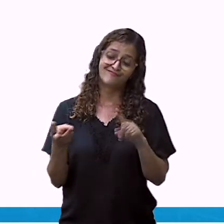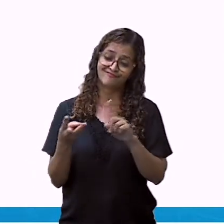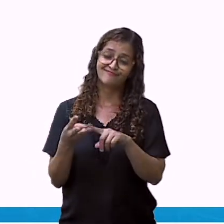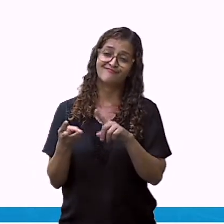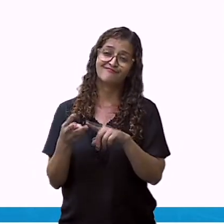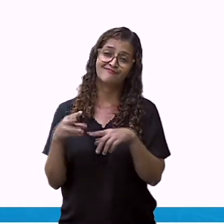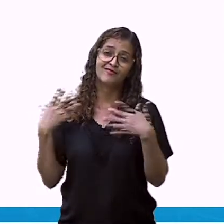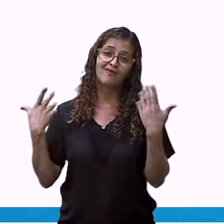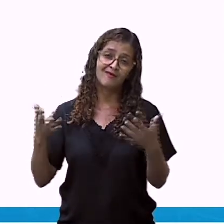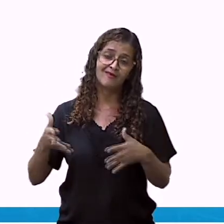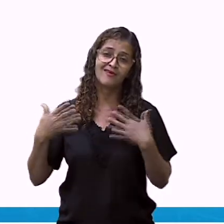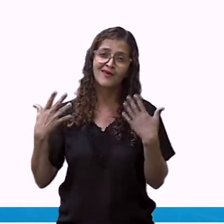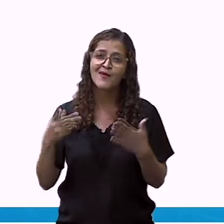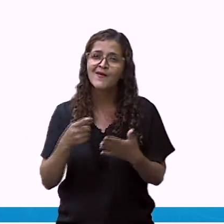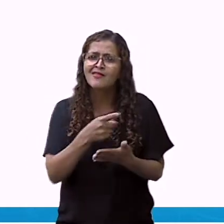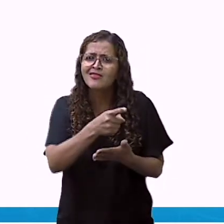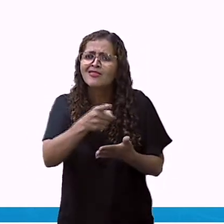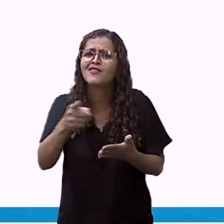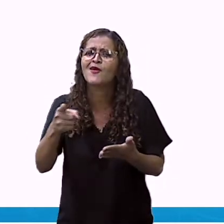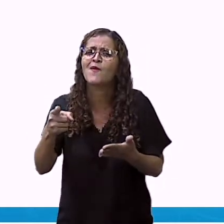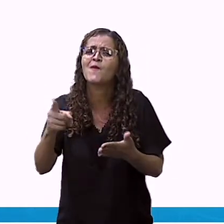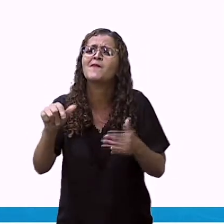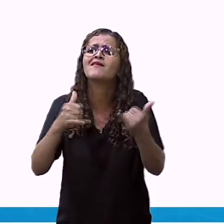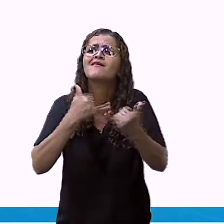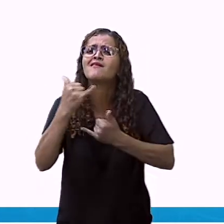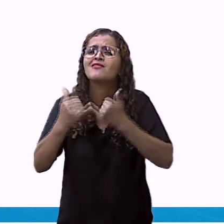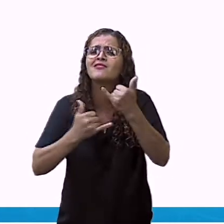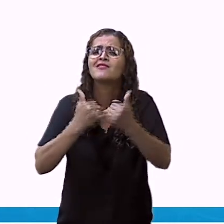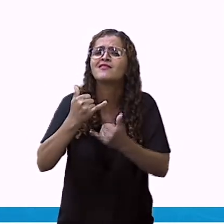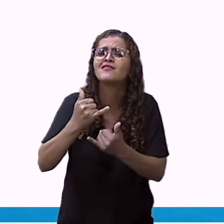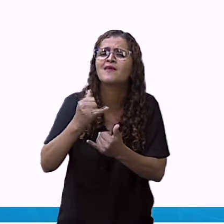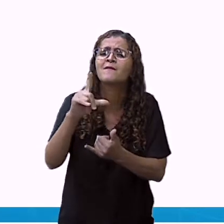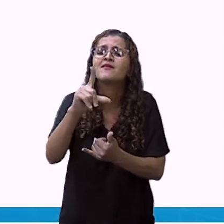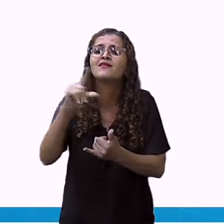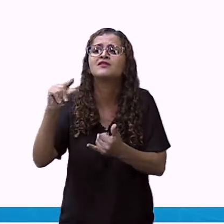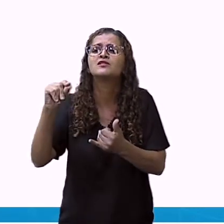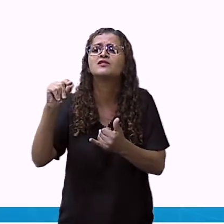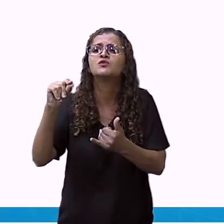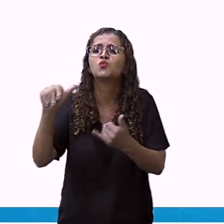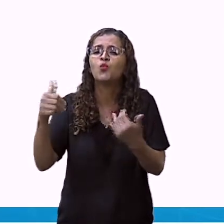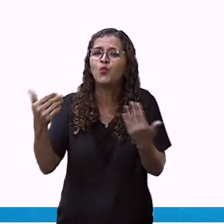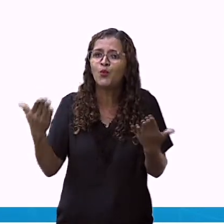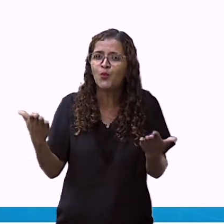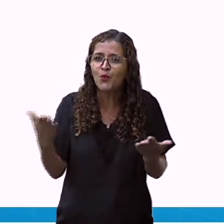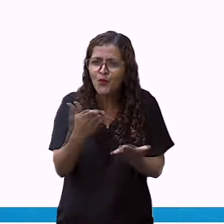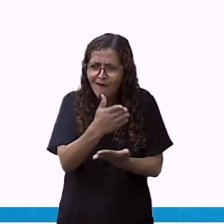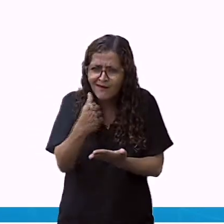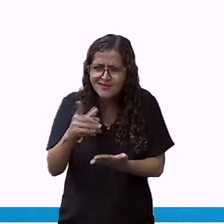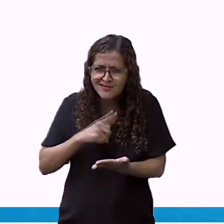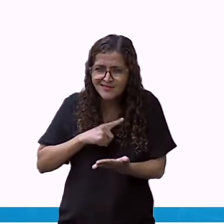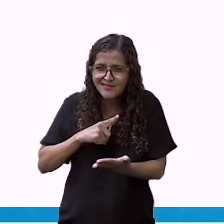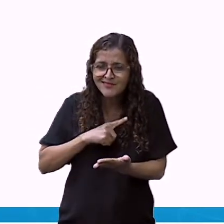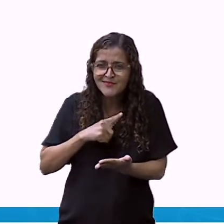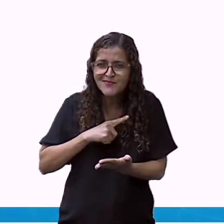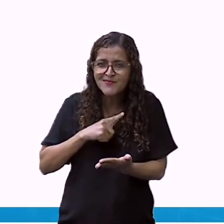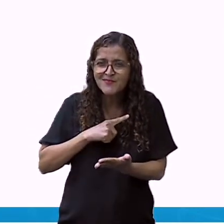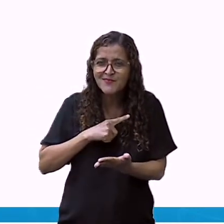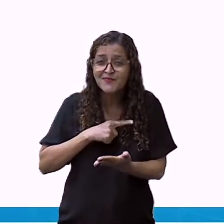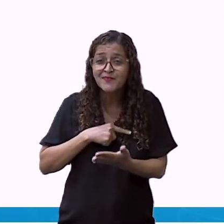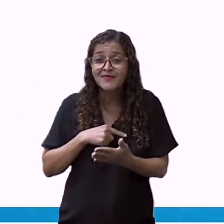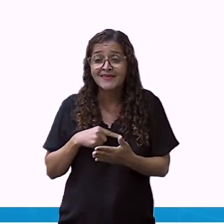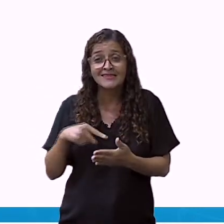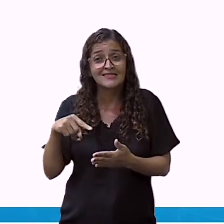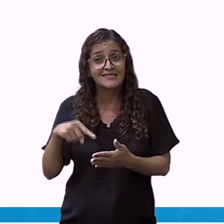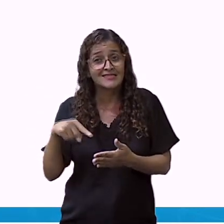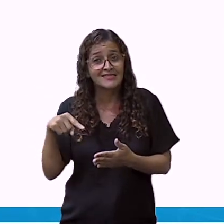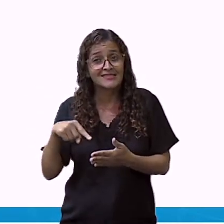favoritas neste tempo? E aí, está falando o quê? Que a estação verão